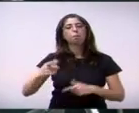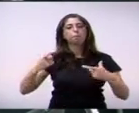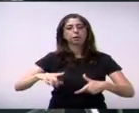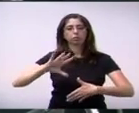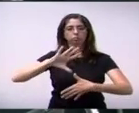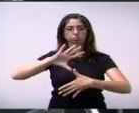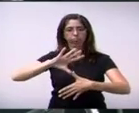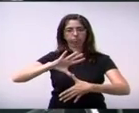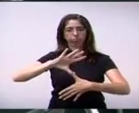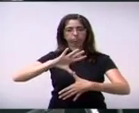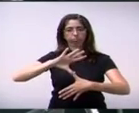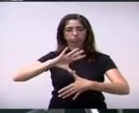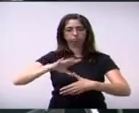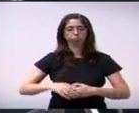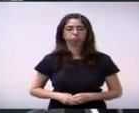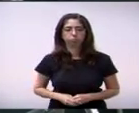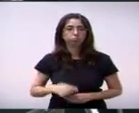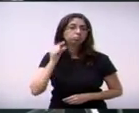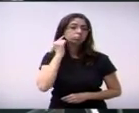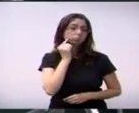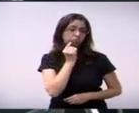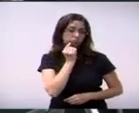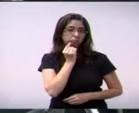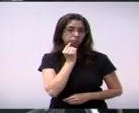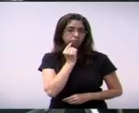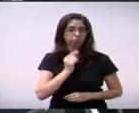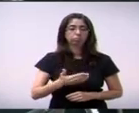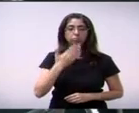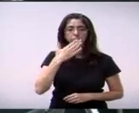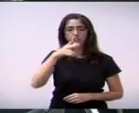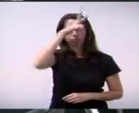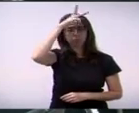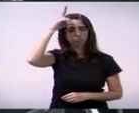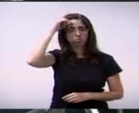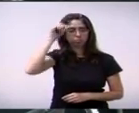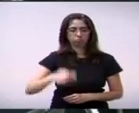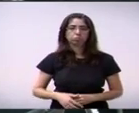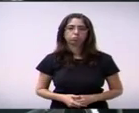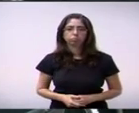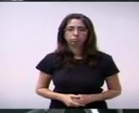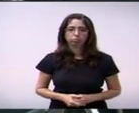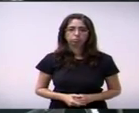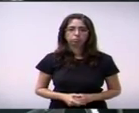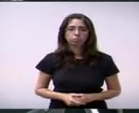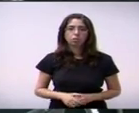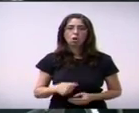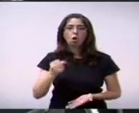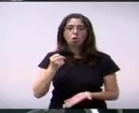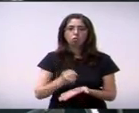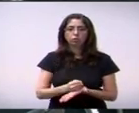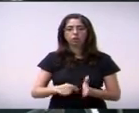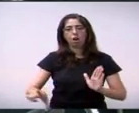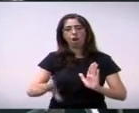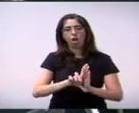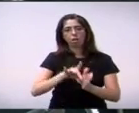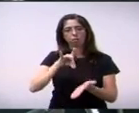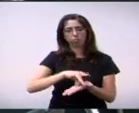do vereador Duca Zelato solicita ao executivo a regulamentação da lei